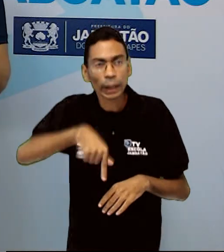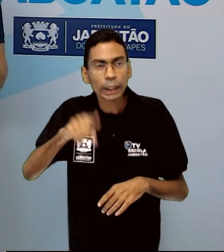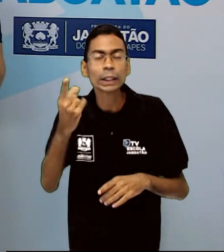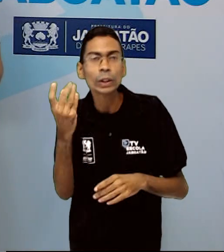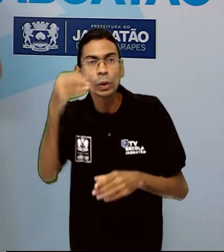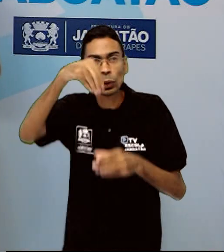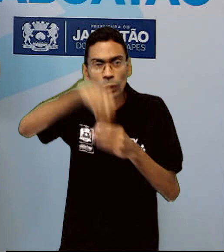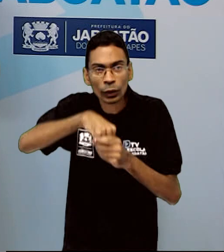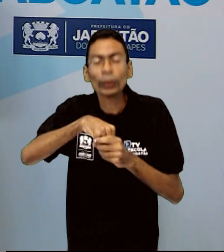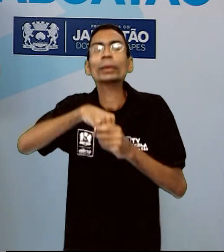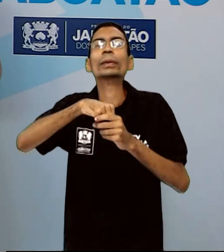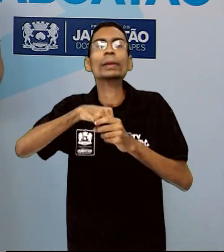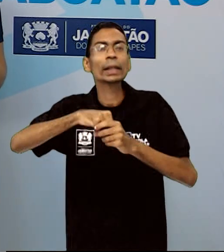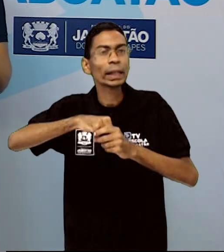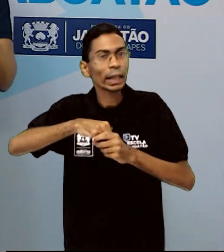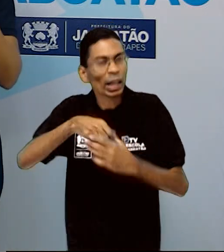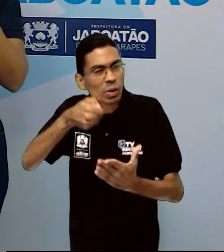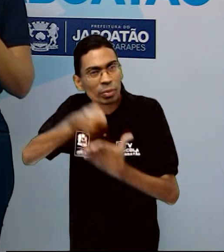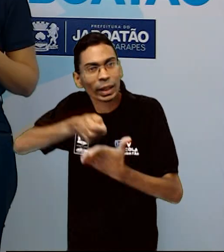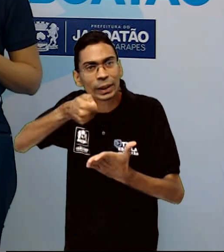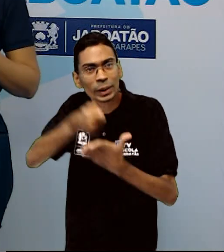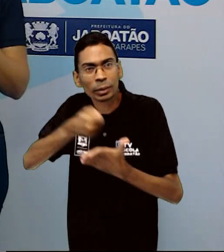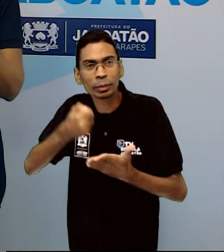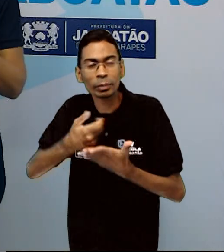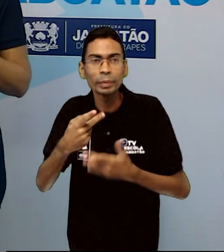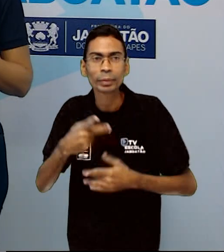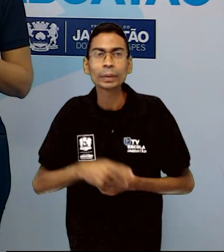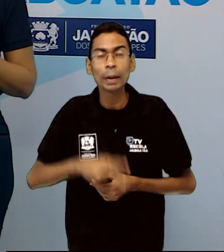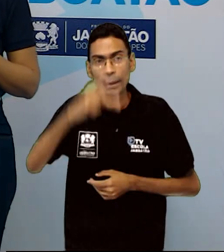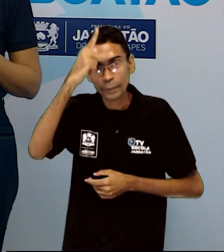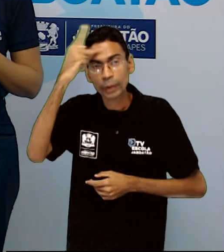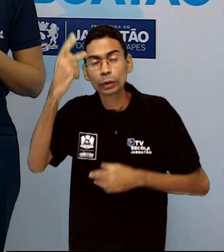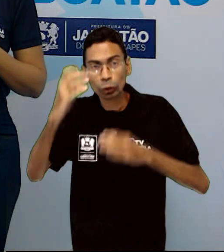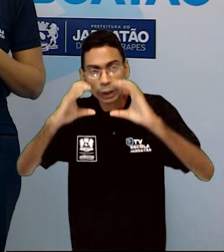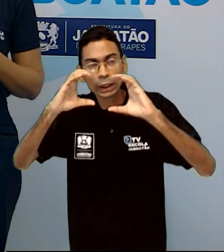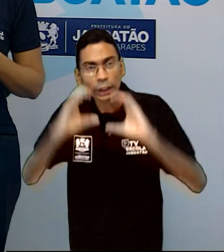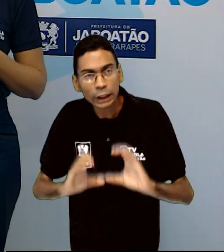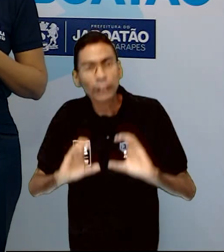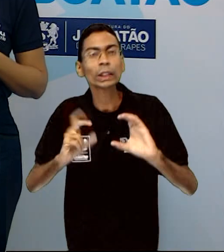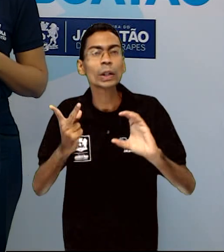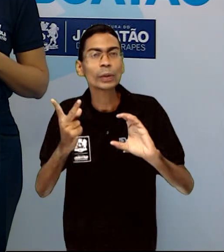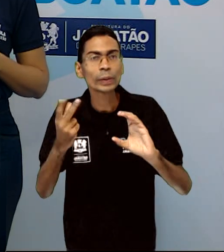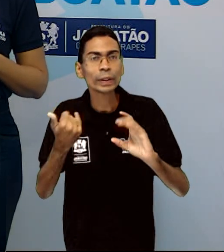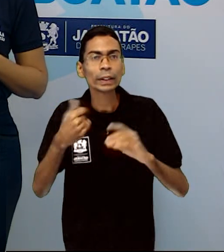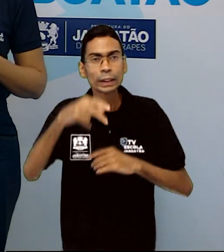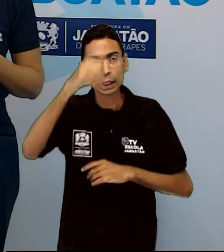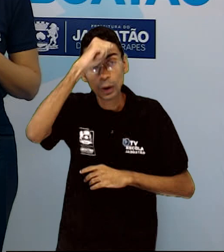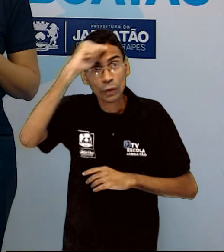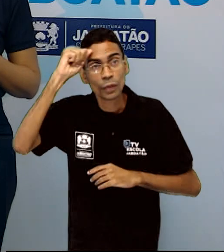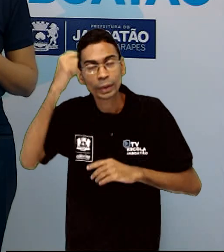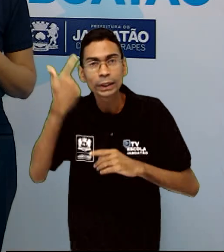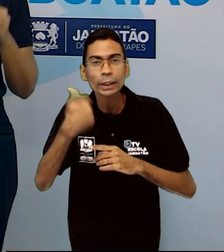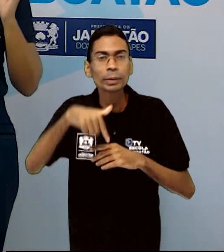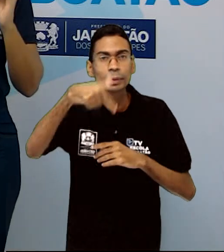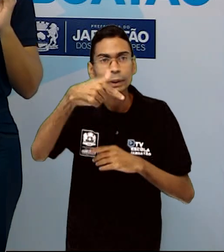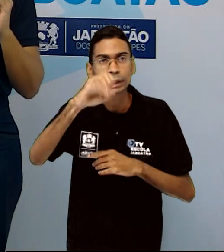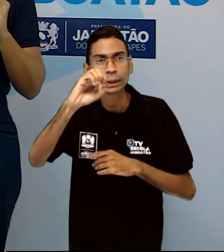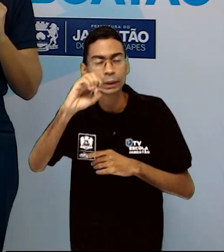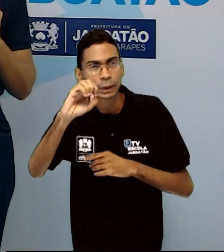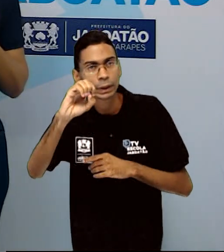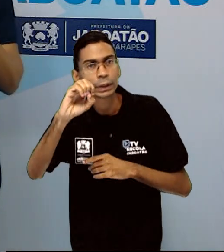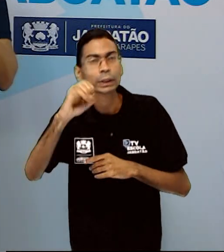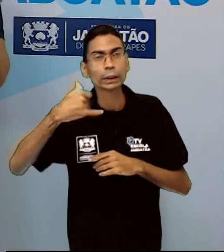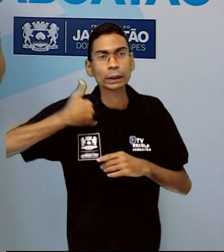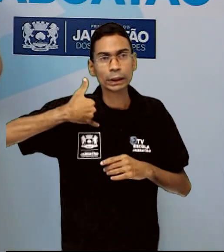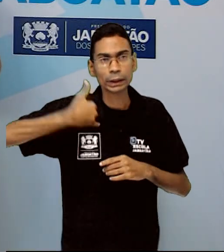alfabetizados maiores de 18 anos e menores de 70 anos de idade. Então, aqui no